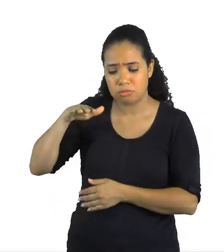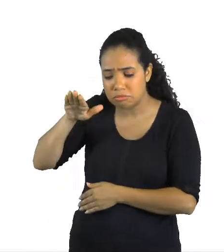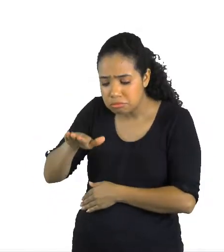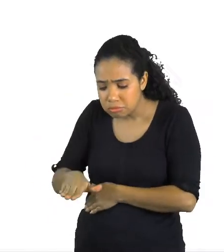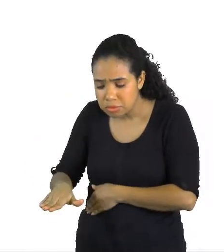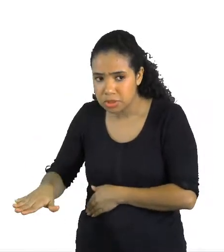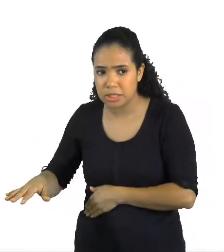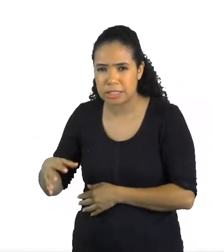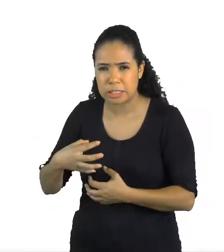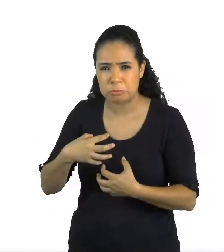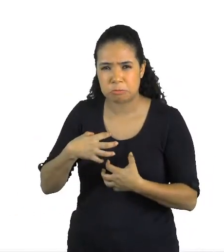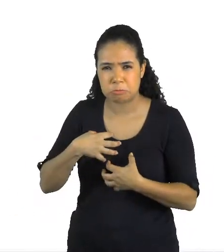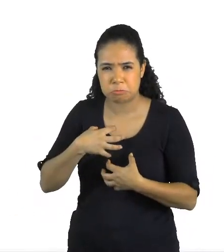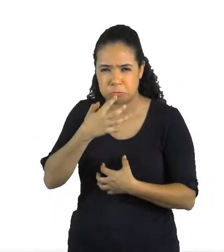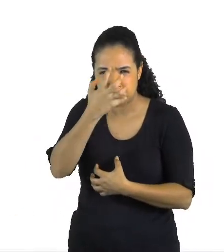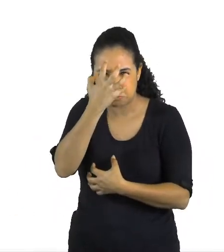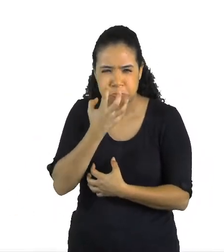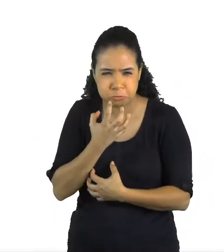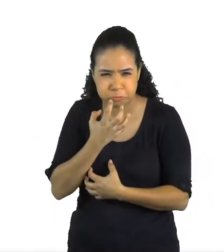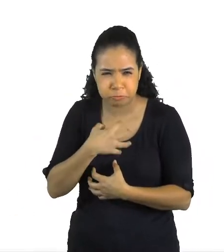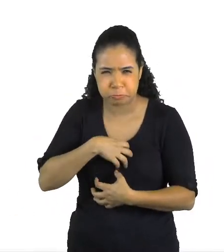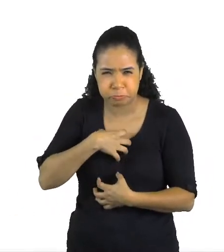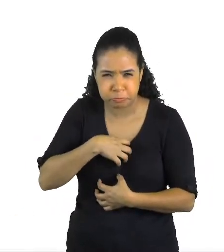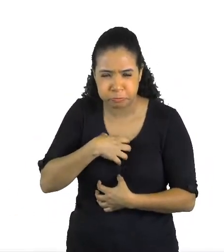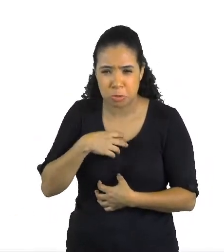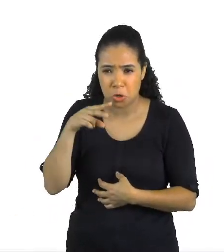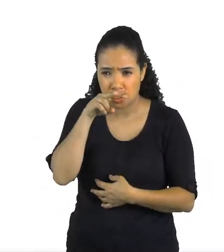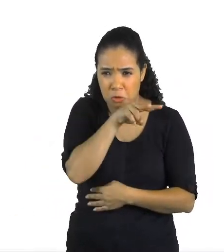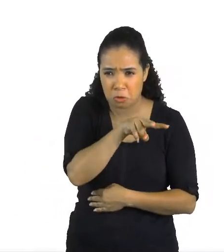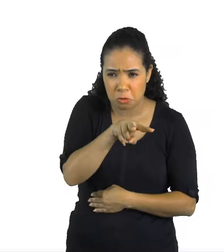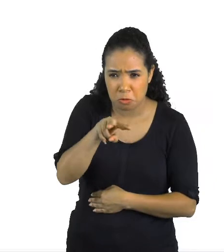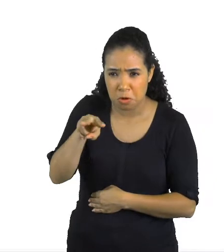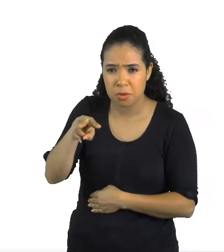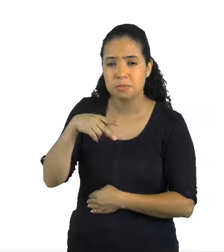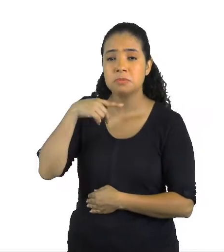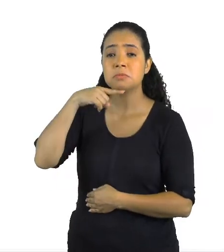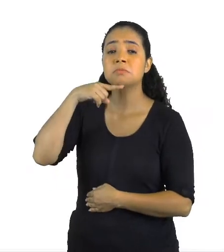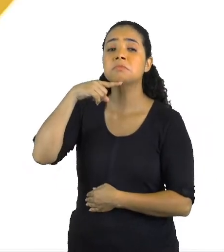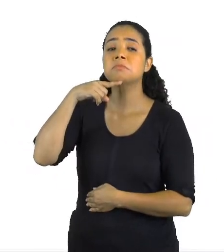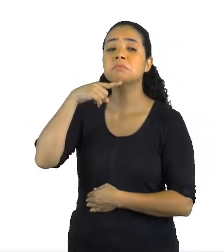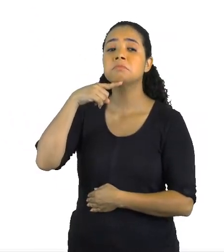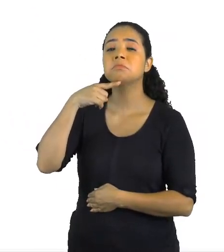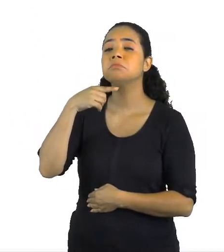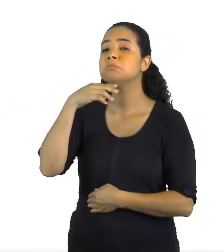zangado. Tenho de olhar todo mundo com o queixo levantado.